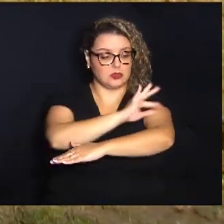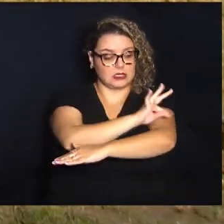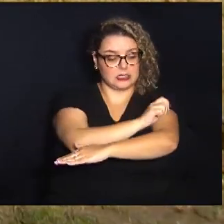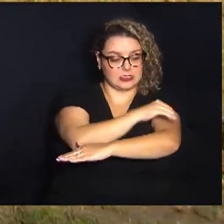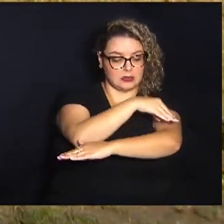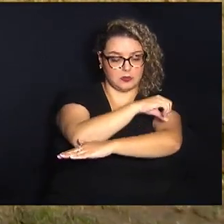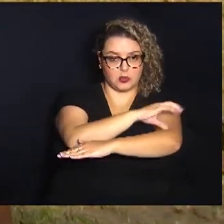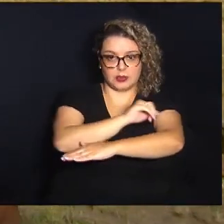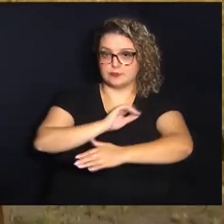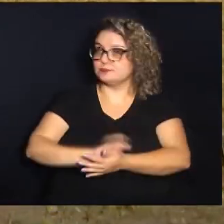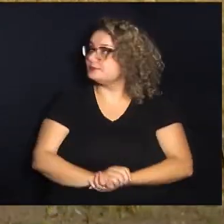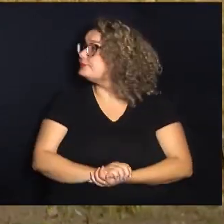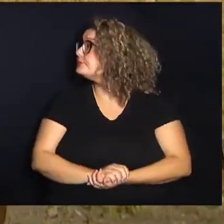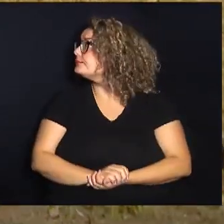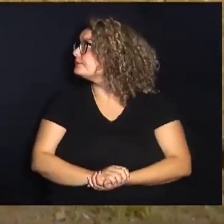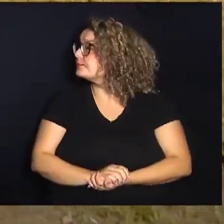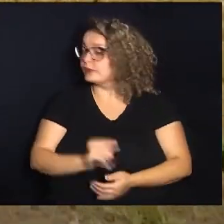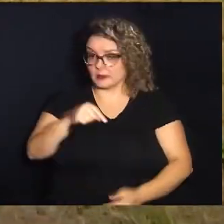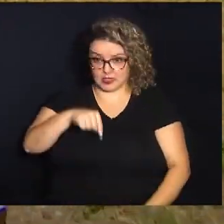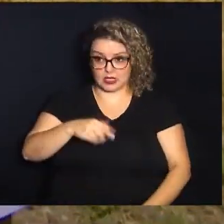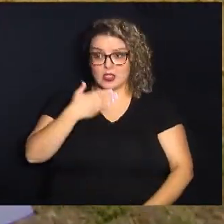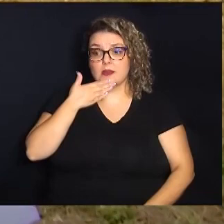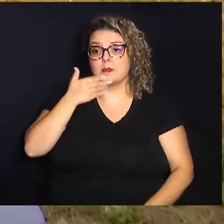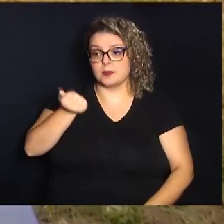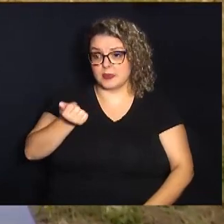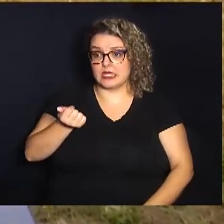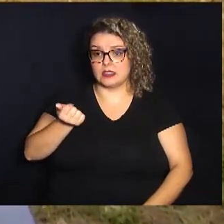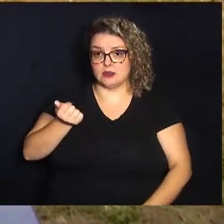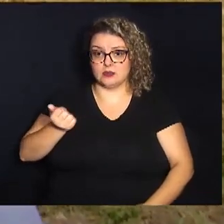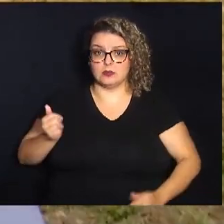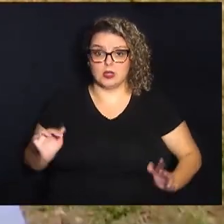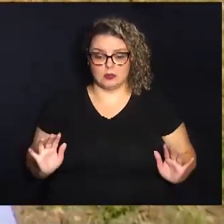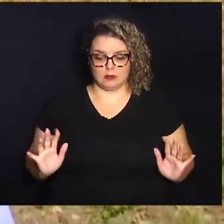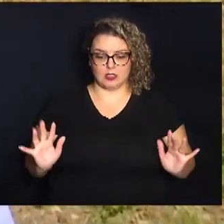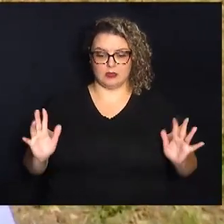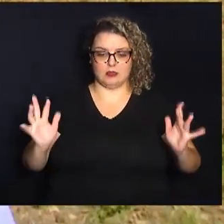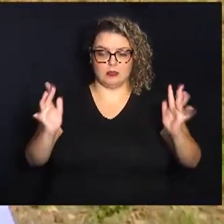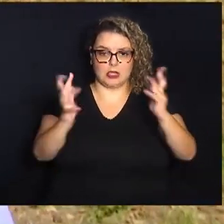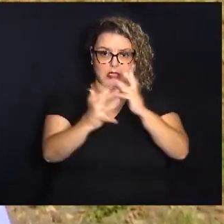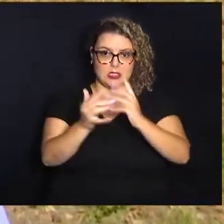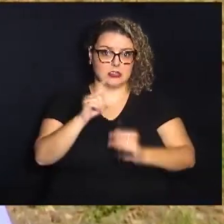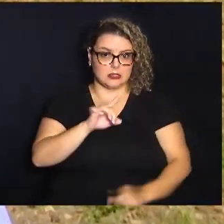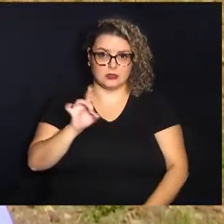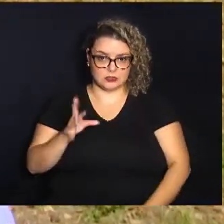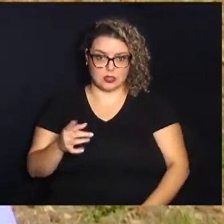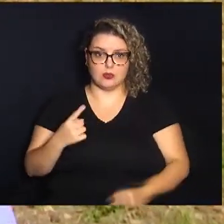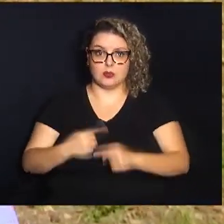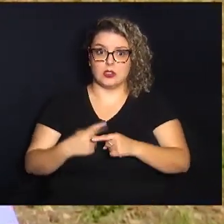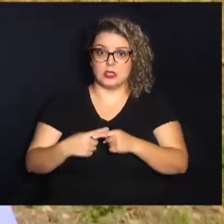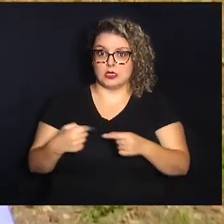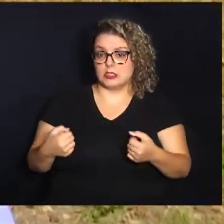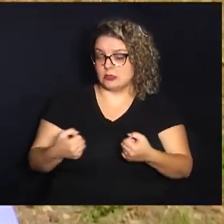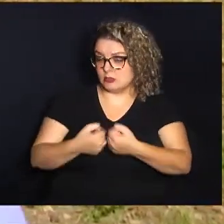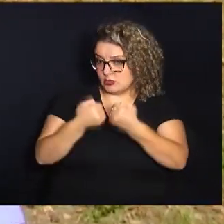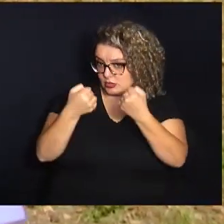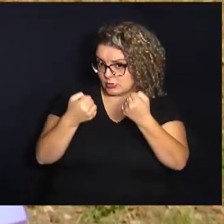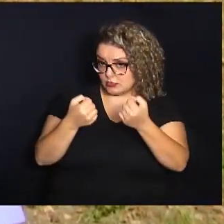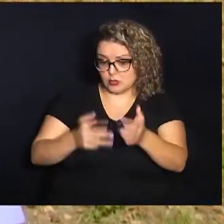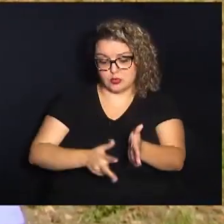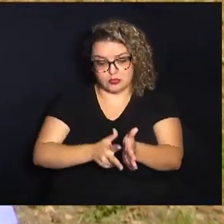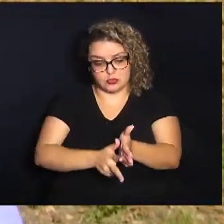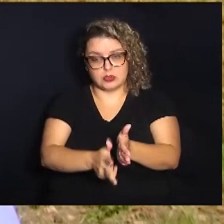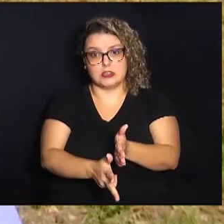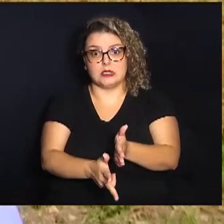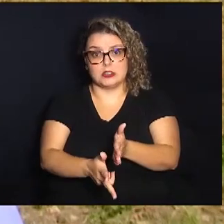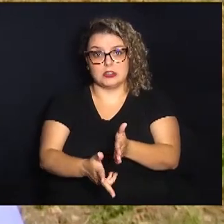há uma necessidade de melhorar essa passagem de pedestres aqui, não só porque tem um conflito com o trem e